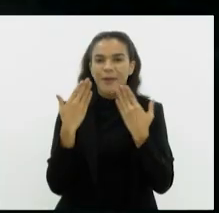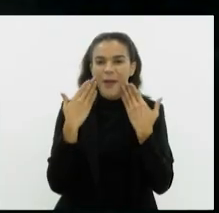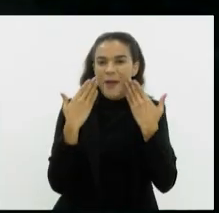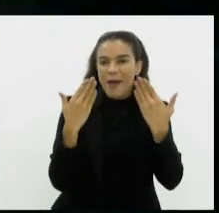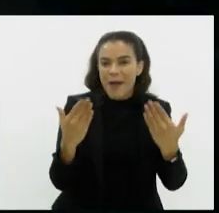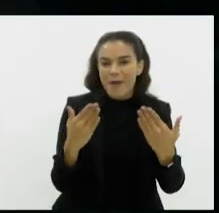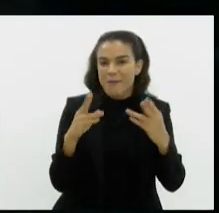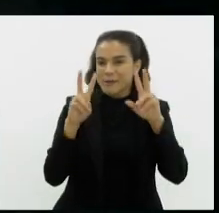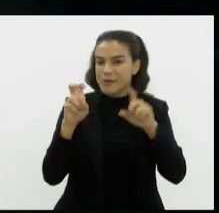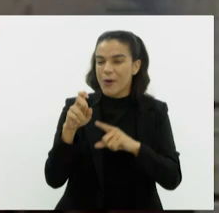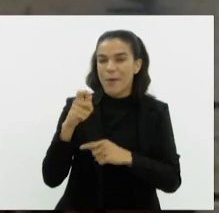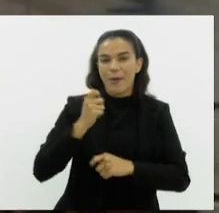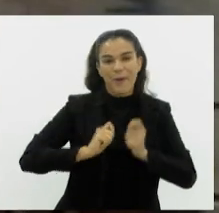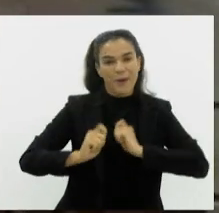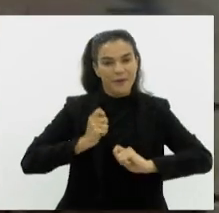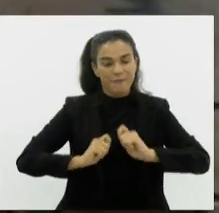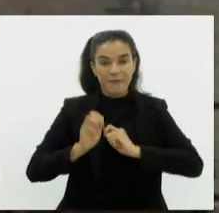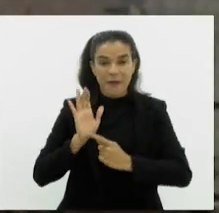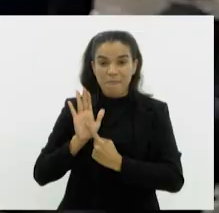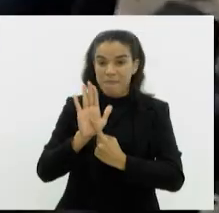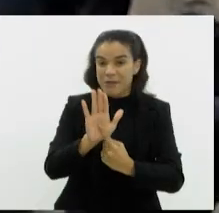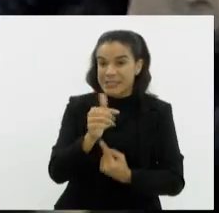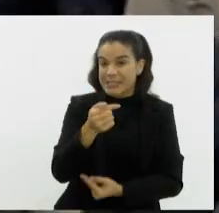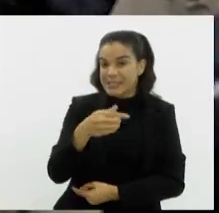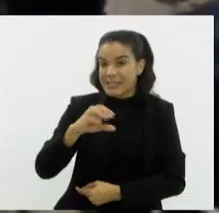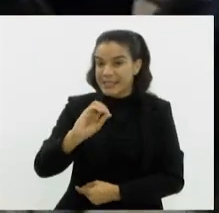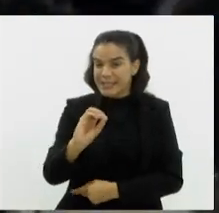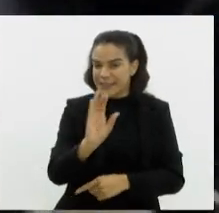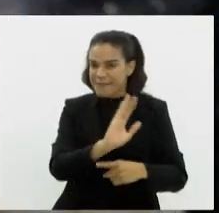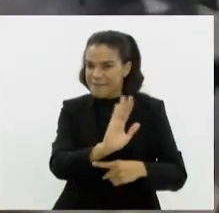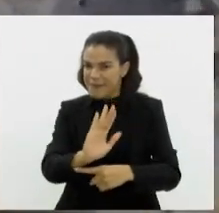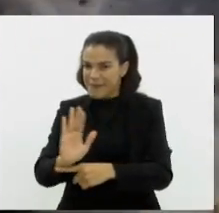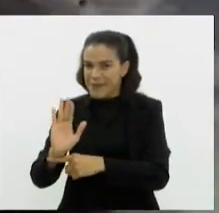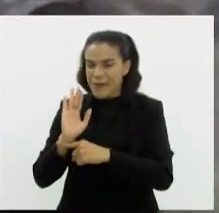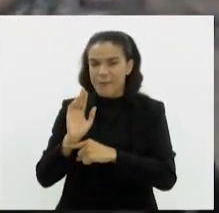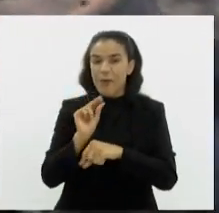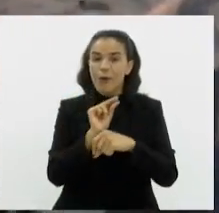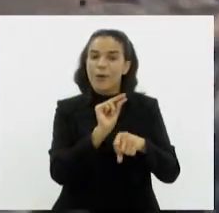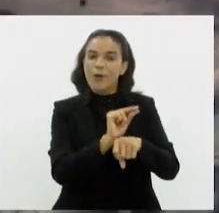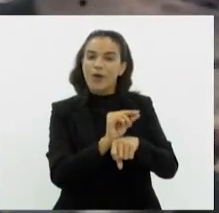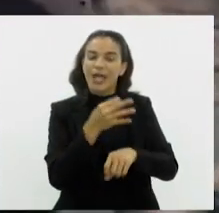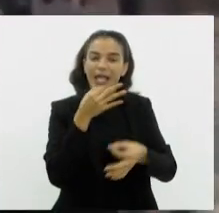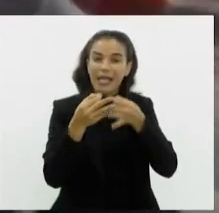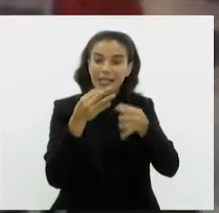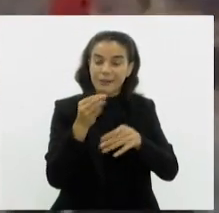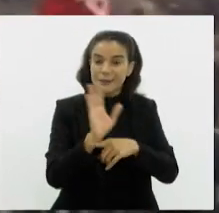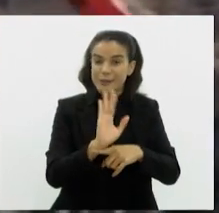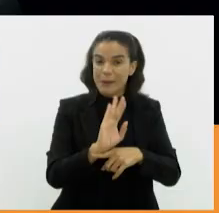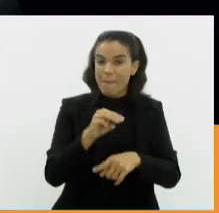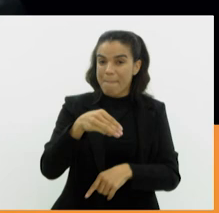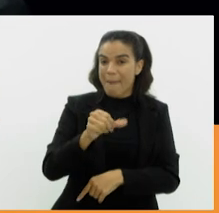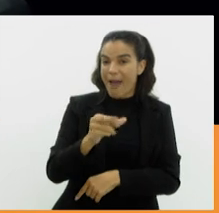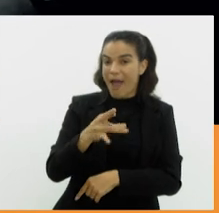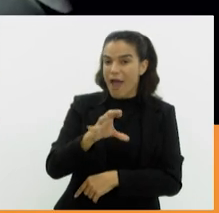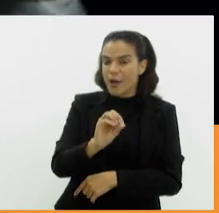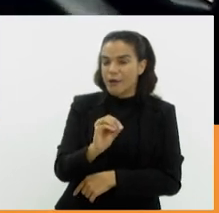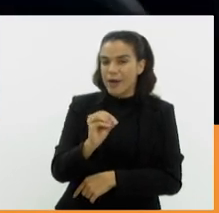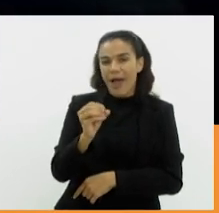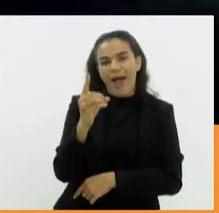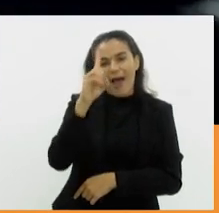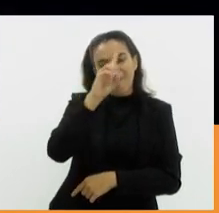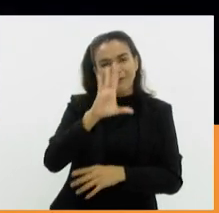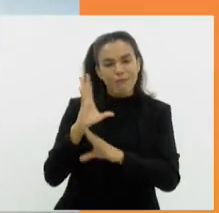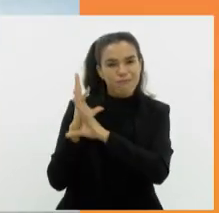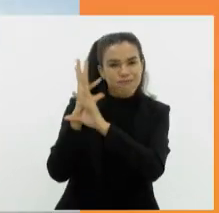genial ator e diretor vai exibir 70 filmes, sobre a curadoria do crítico de cinema Mário Abade. A retrospectiva